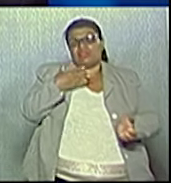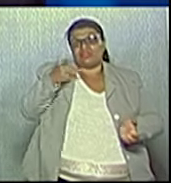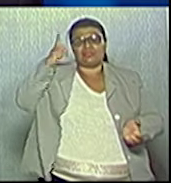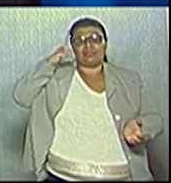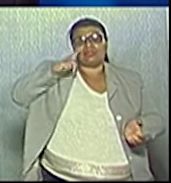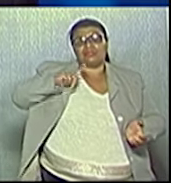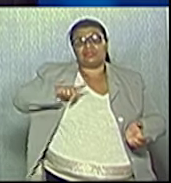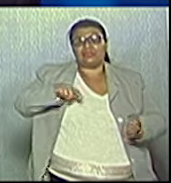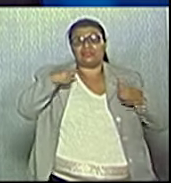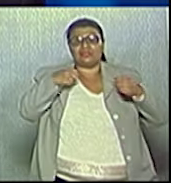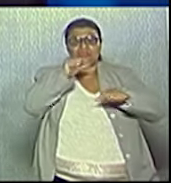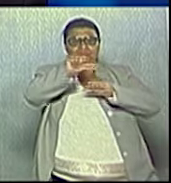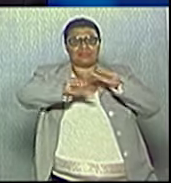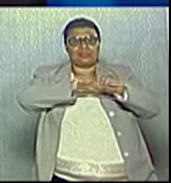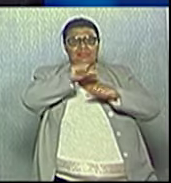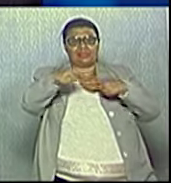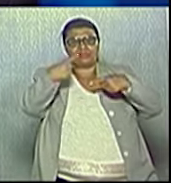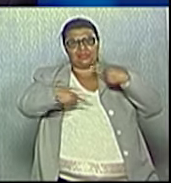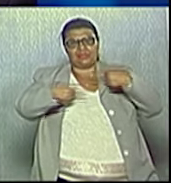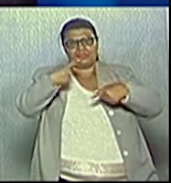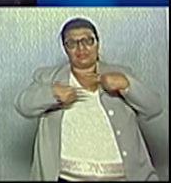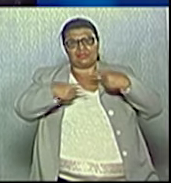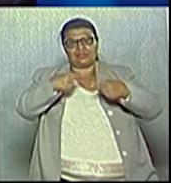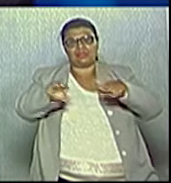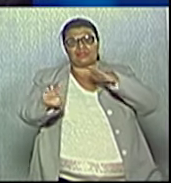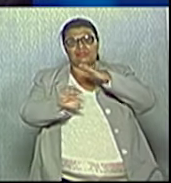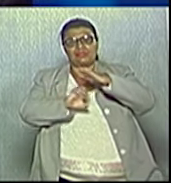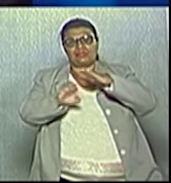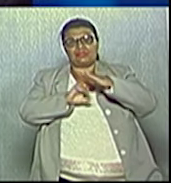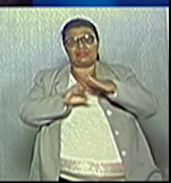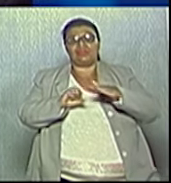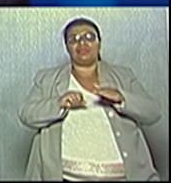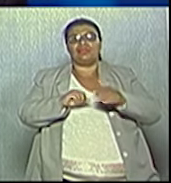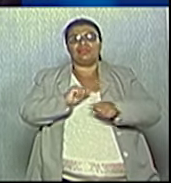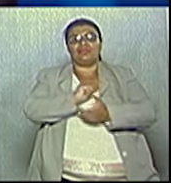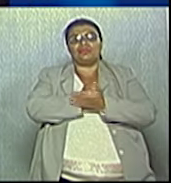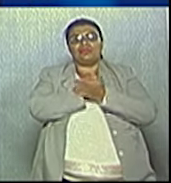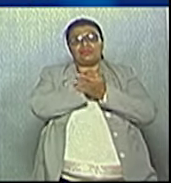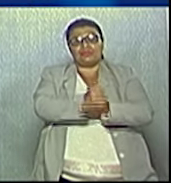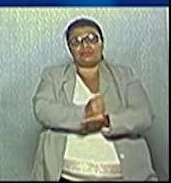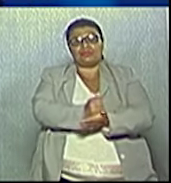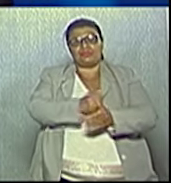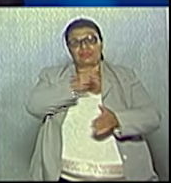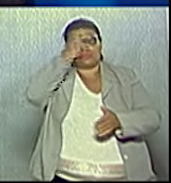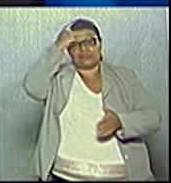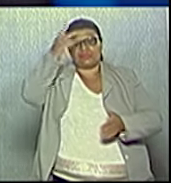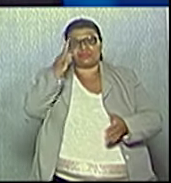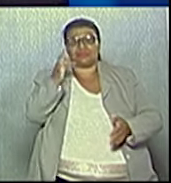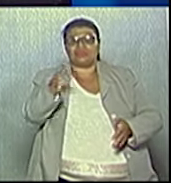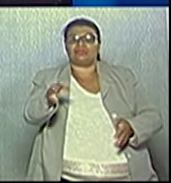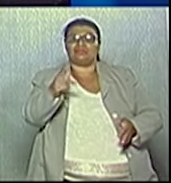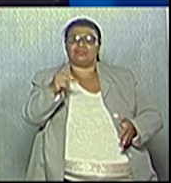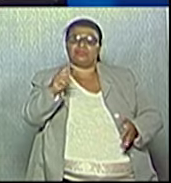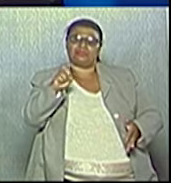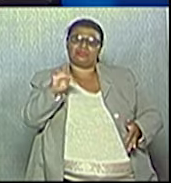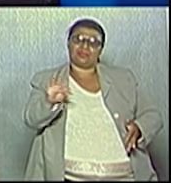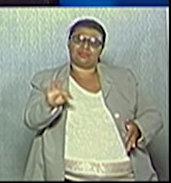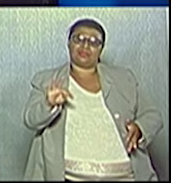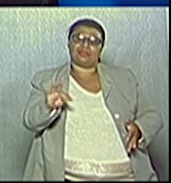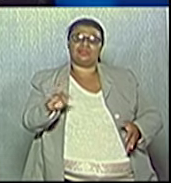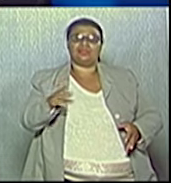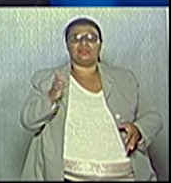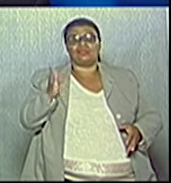o rumo desta política econômica conduzida pelo Hamilton e pelo Emerson do PT. Agora, o senhor não